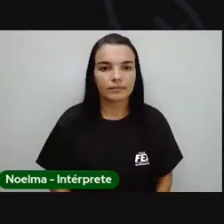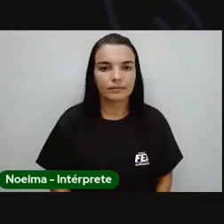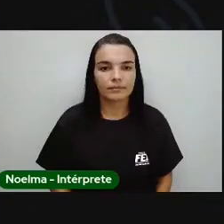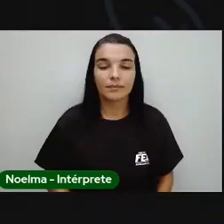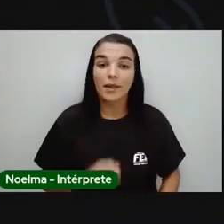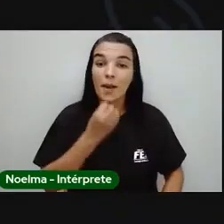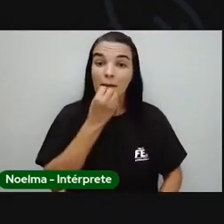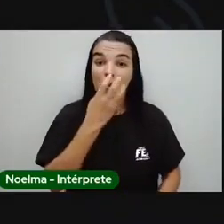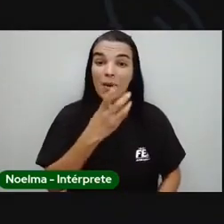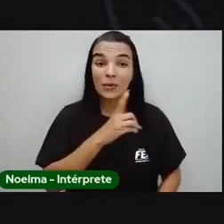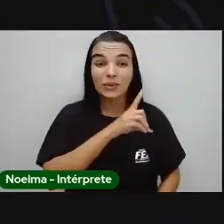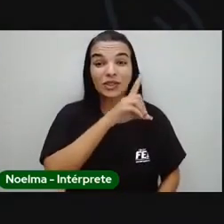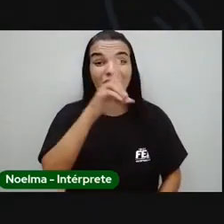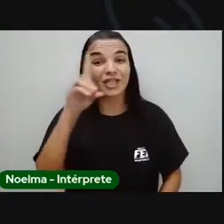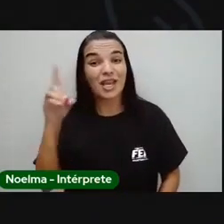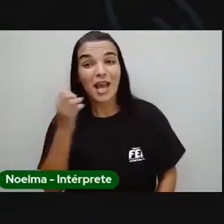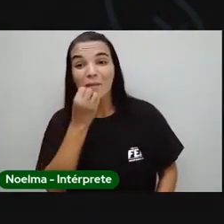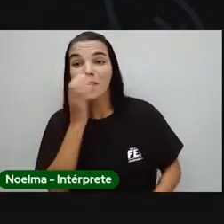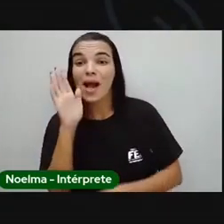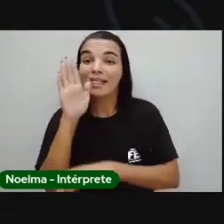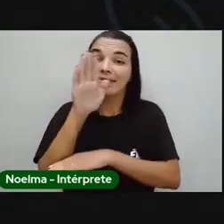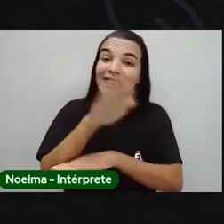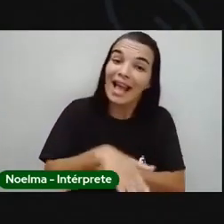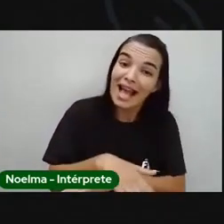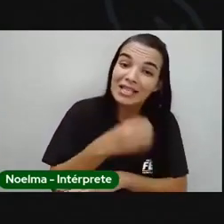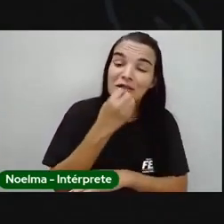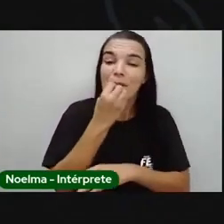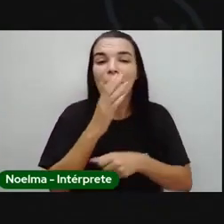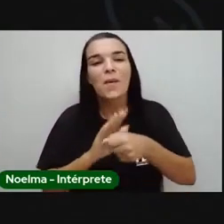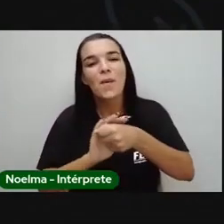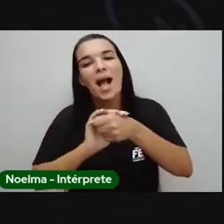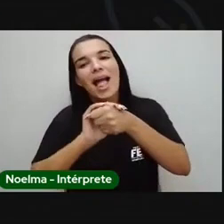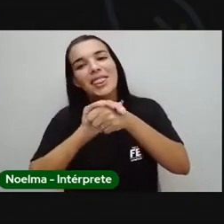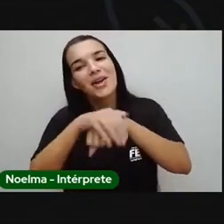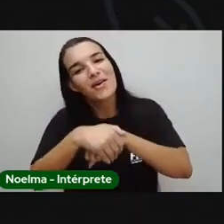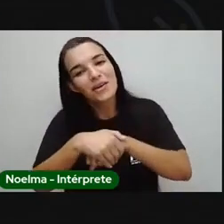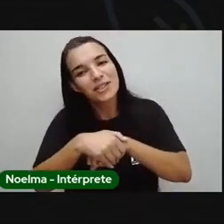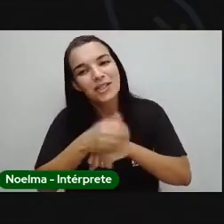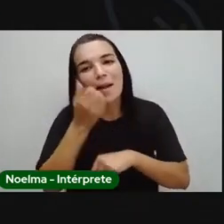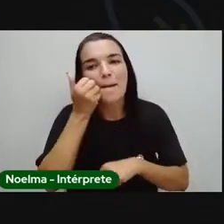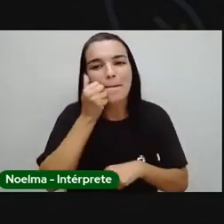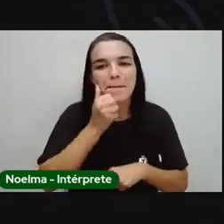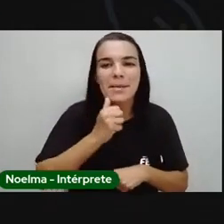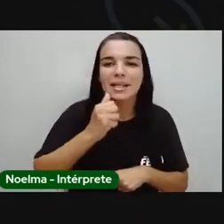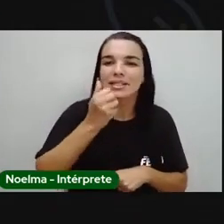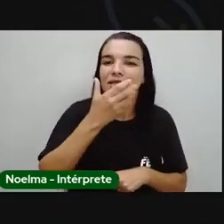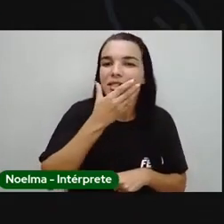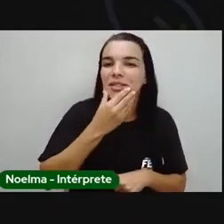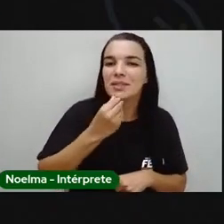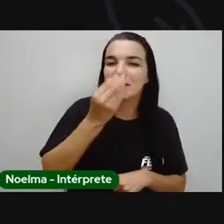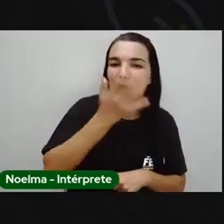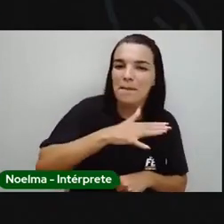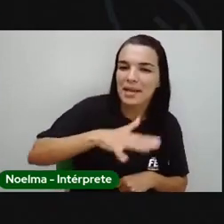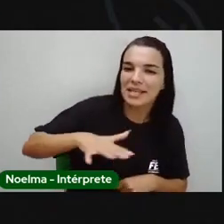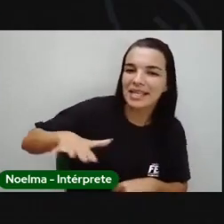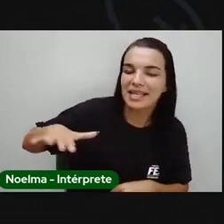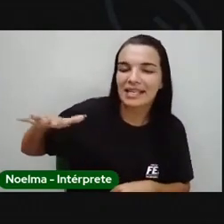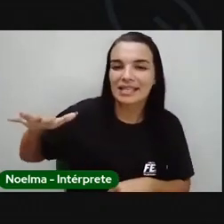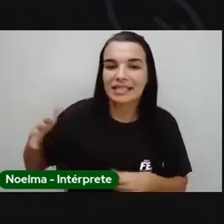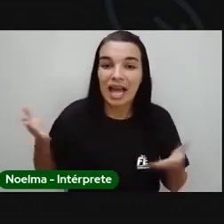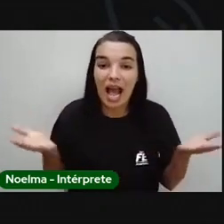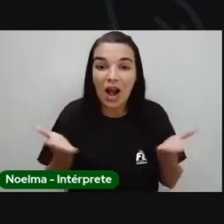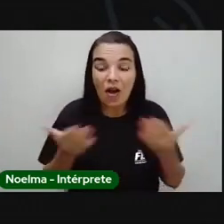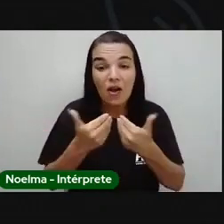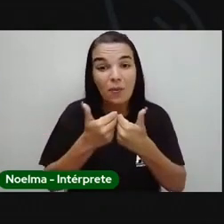Bom dia, boa tarde, boa noite, meninos e meninas. Nós estamos iniciando a nossa